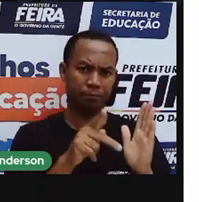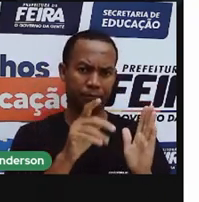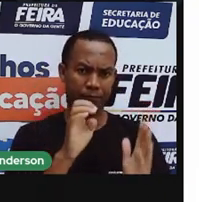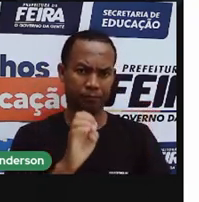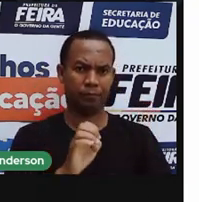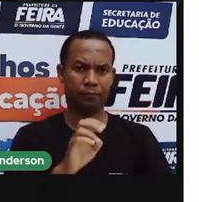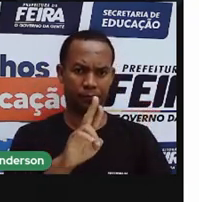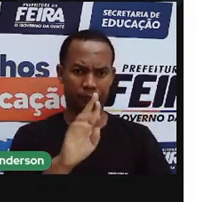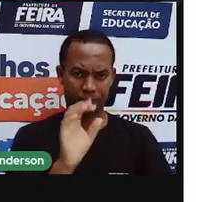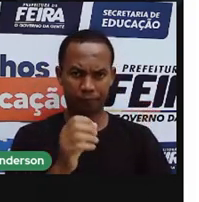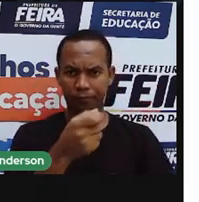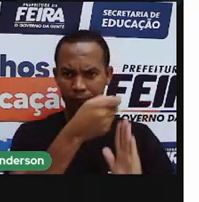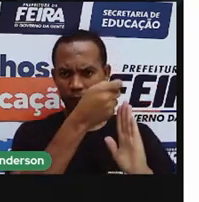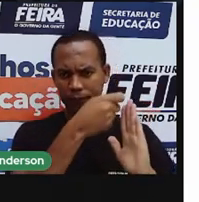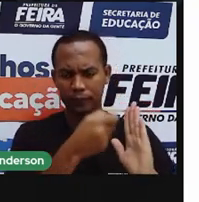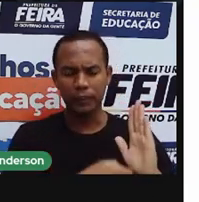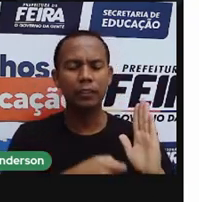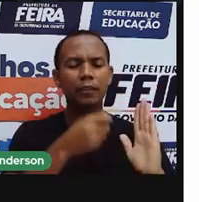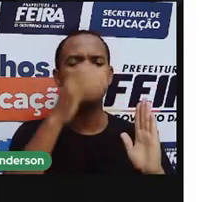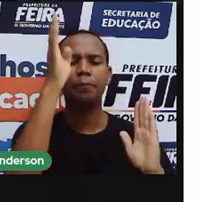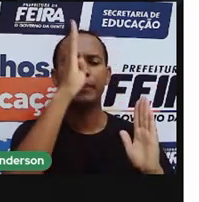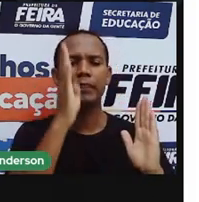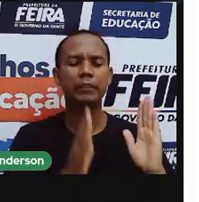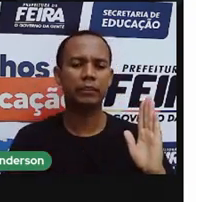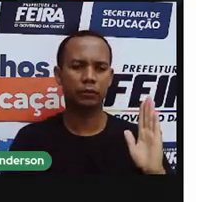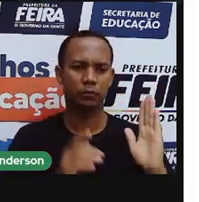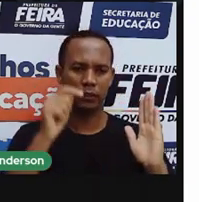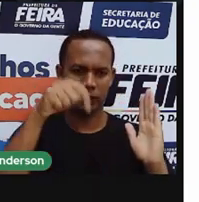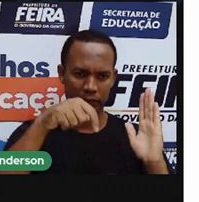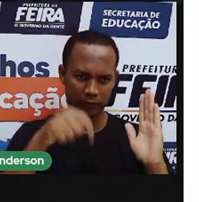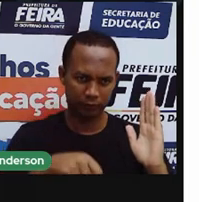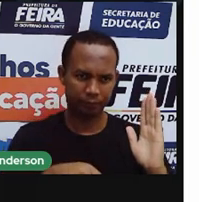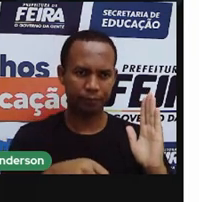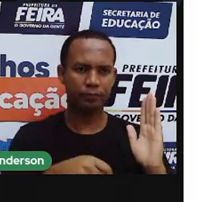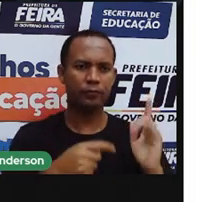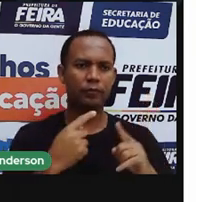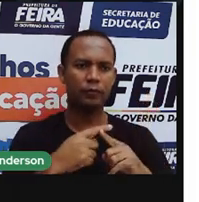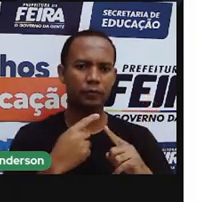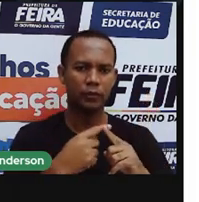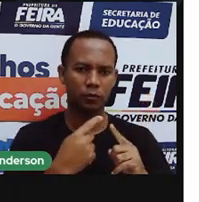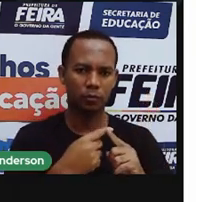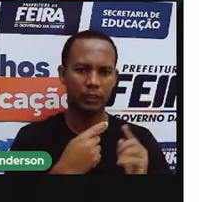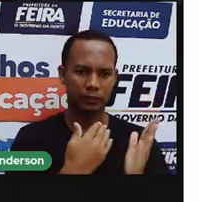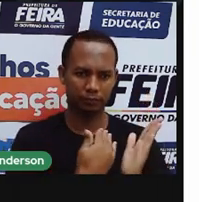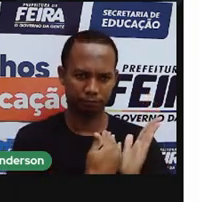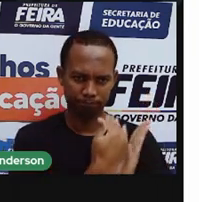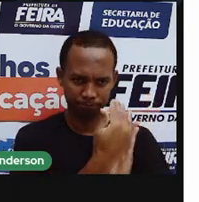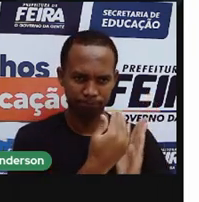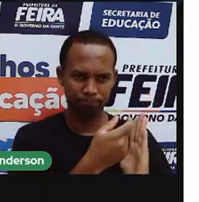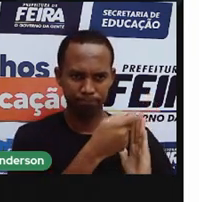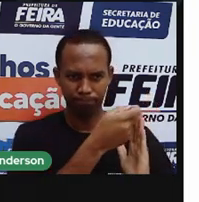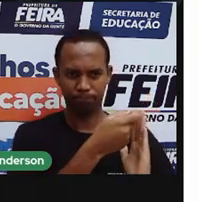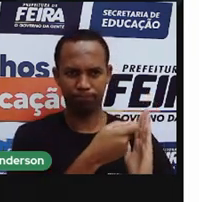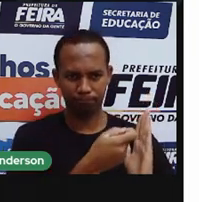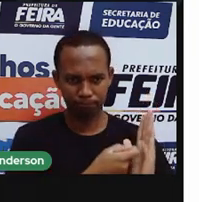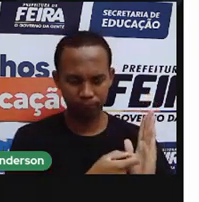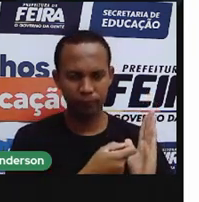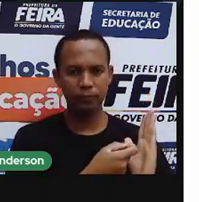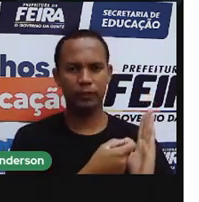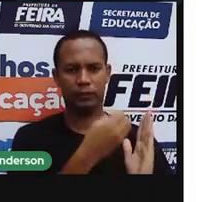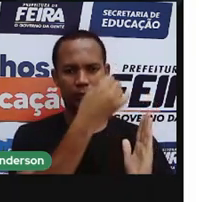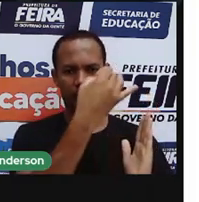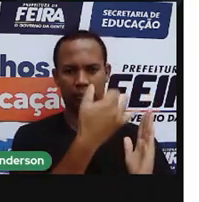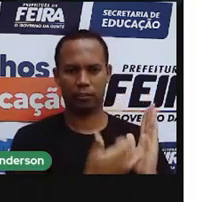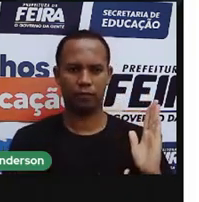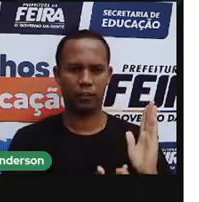né? Que fala sobre o Brasil e ela é escrita onde? Aqui. Porque ele faz o relato de viagem, ele faz o relato